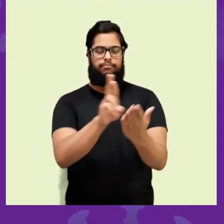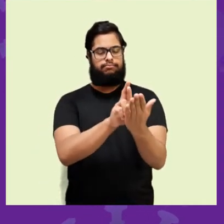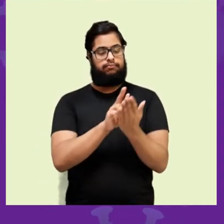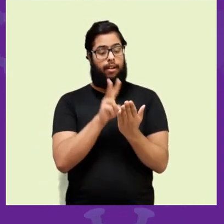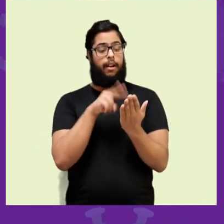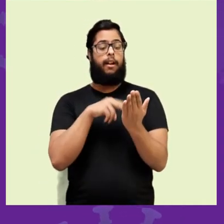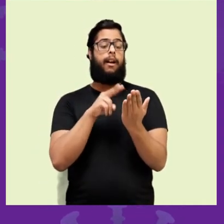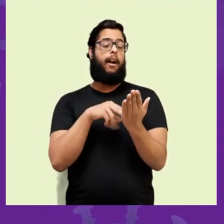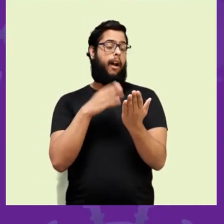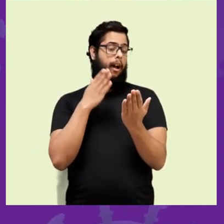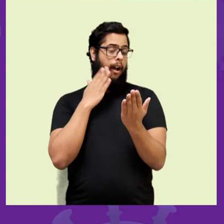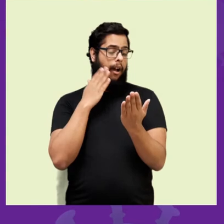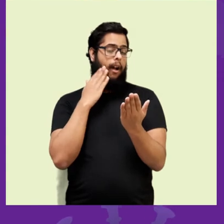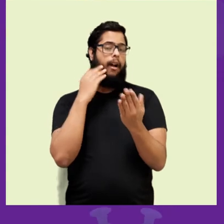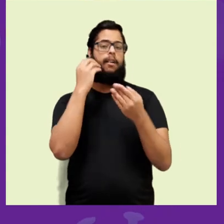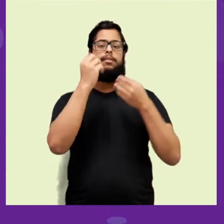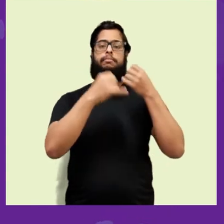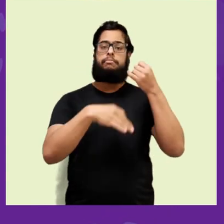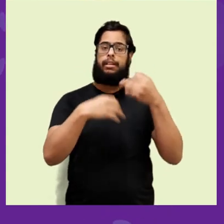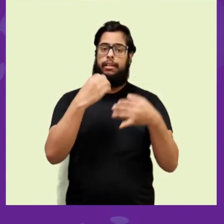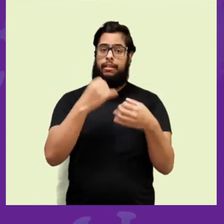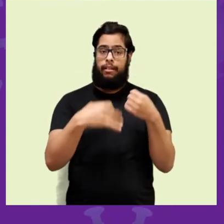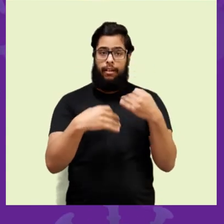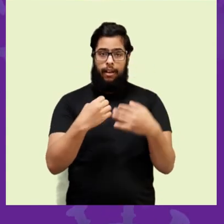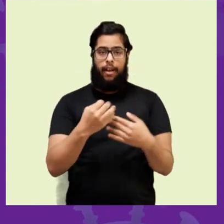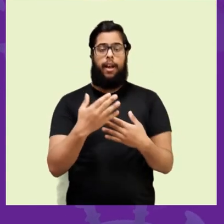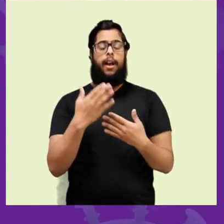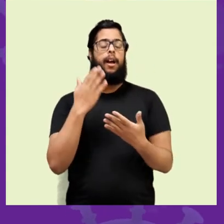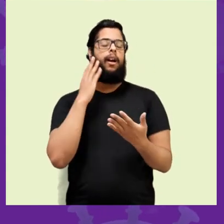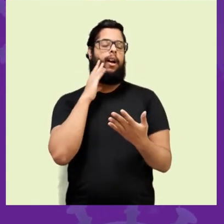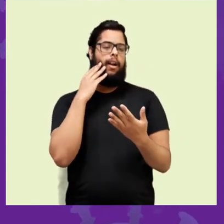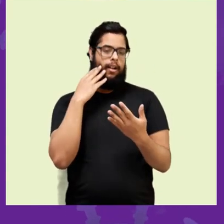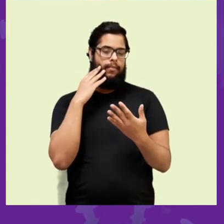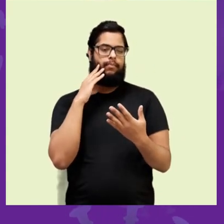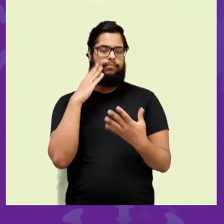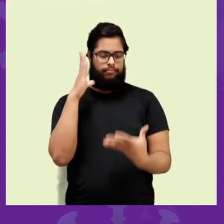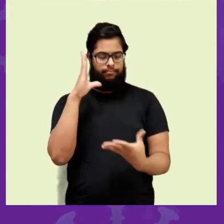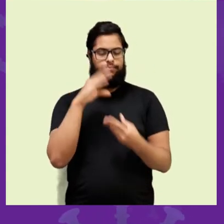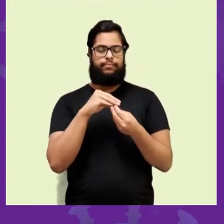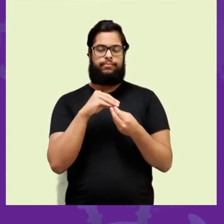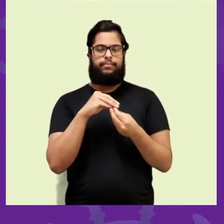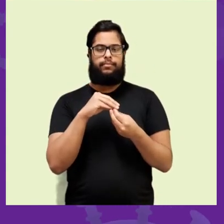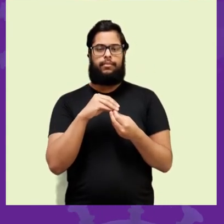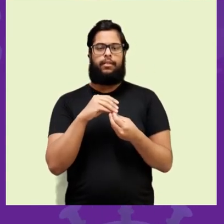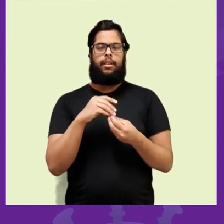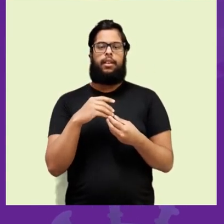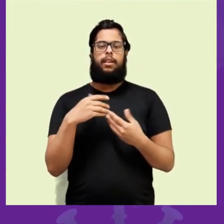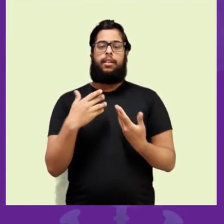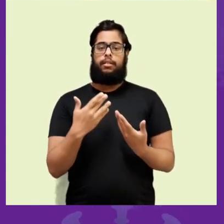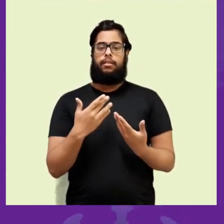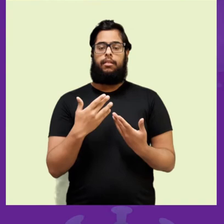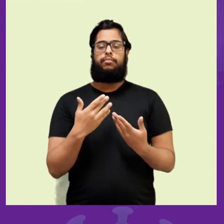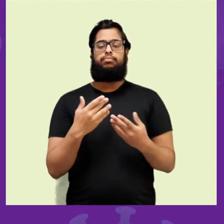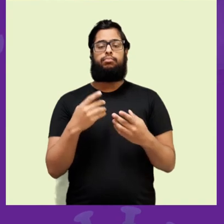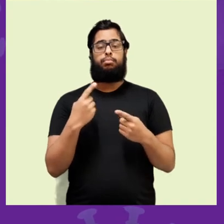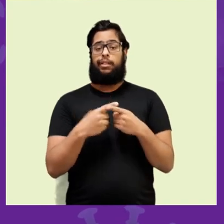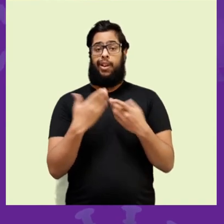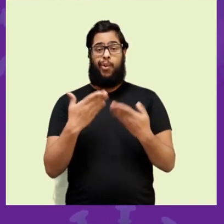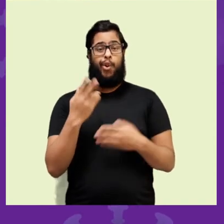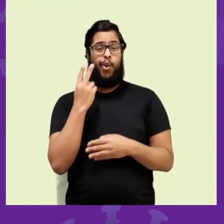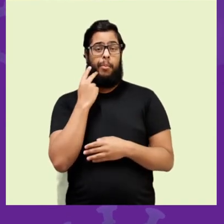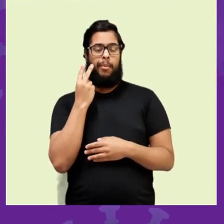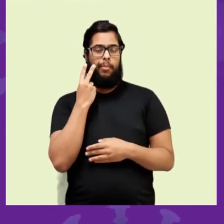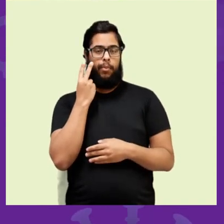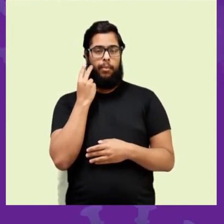mais dificuldade do que facilidade para a pessoa, para criar mais solução e entendimento do que